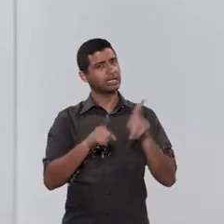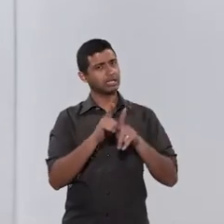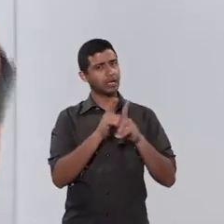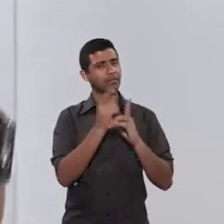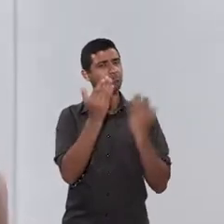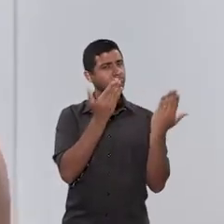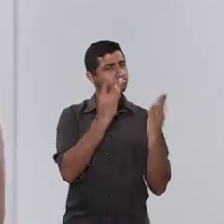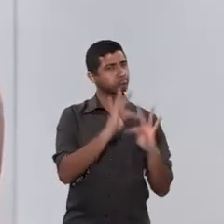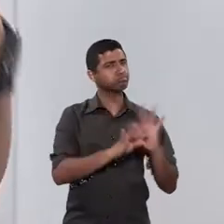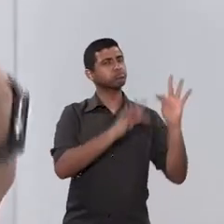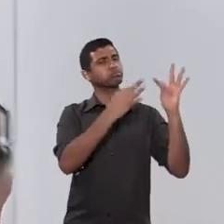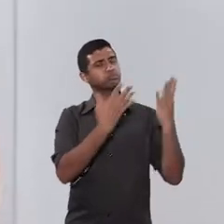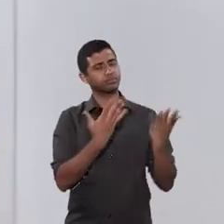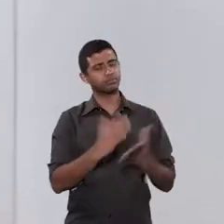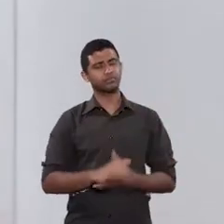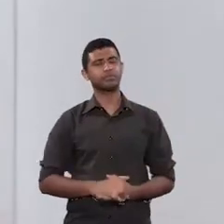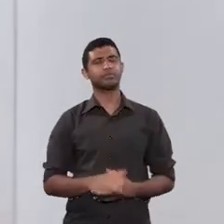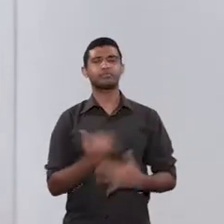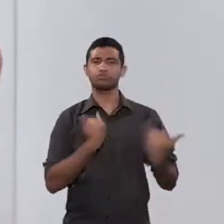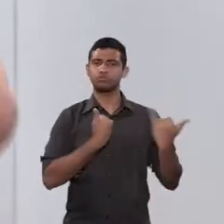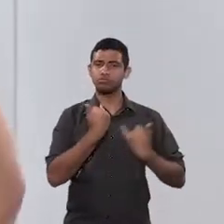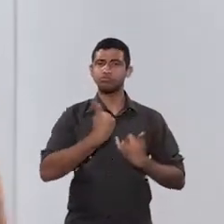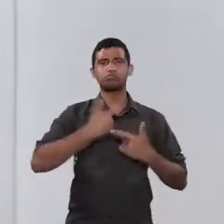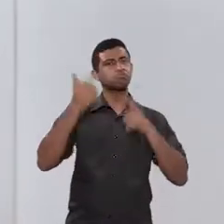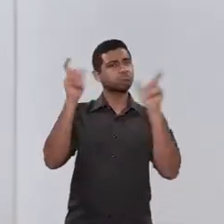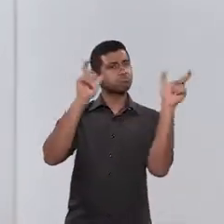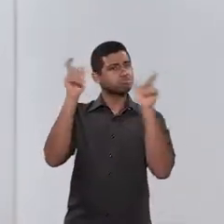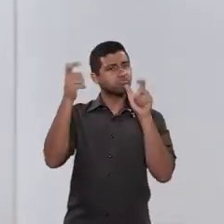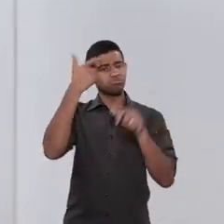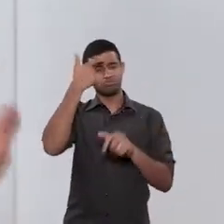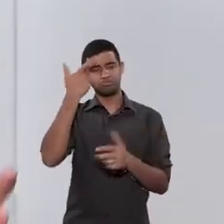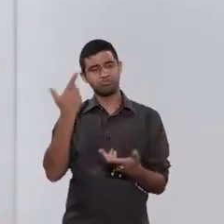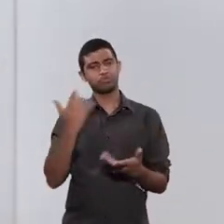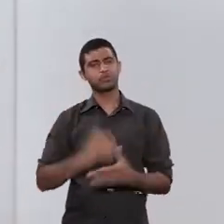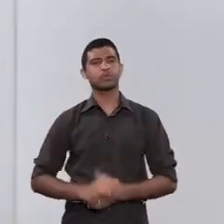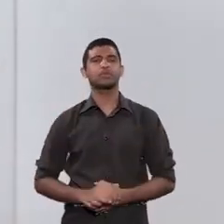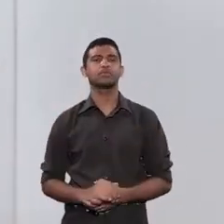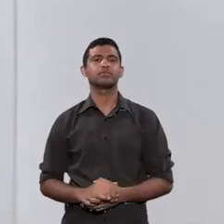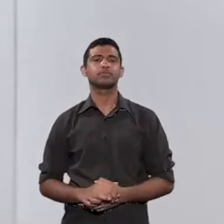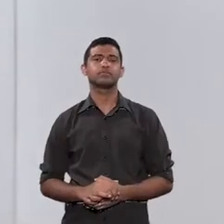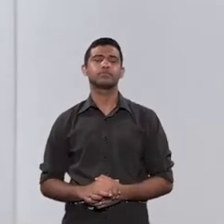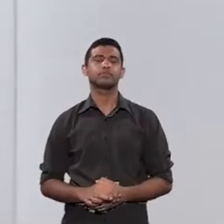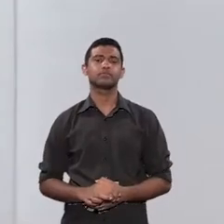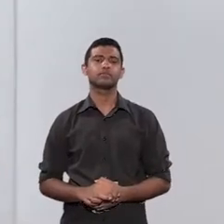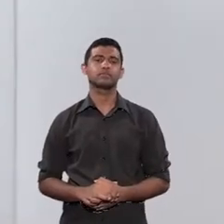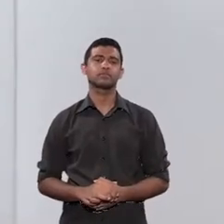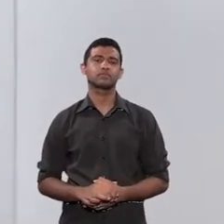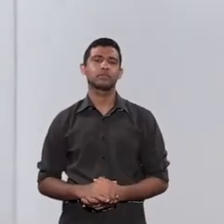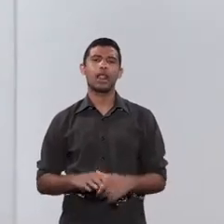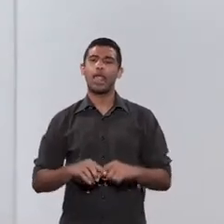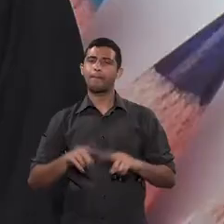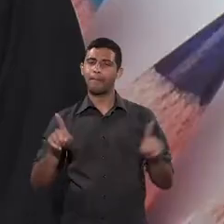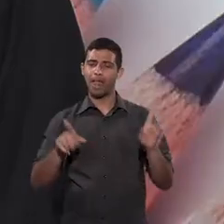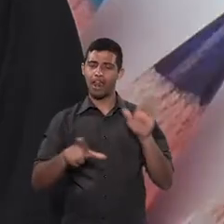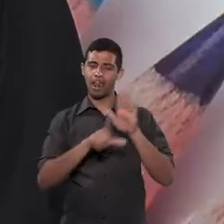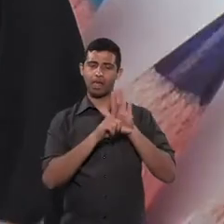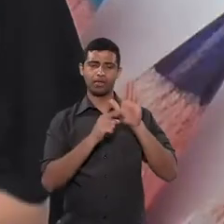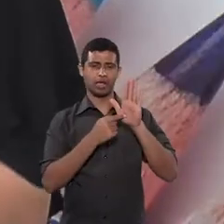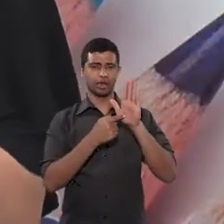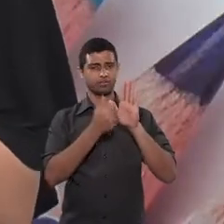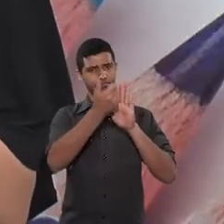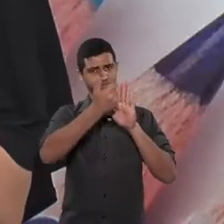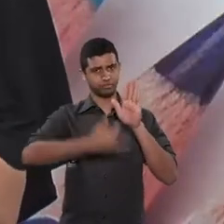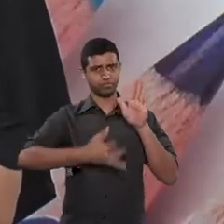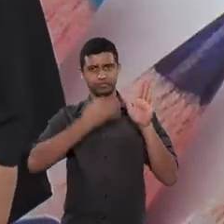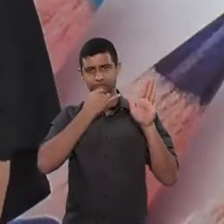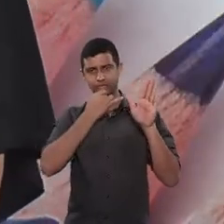um tratamento, uma orientação, psicológica, nesse sentido. Mas ela prevê, por exemplo,